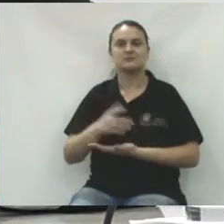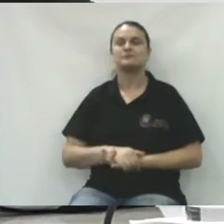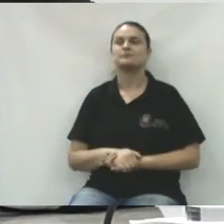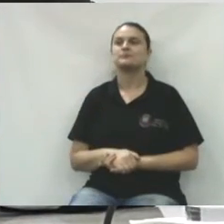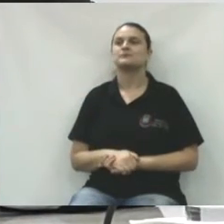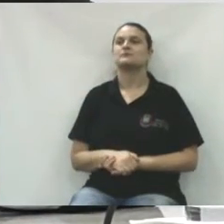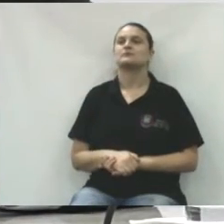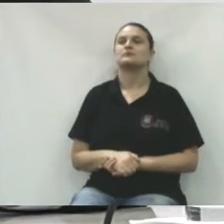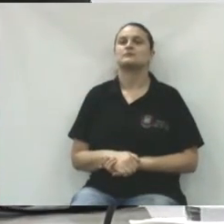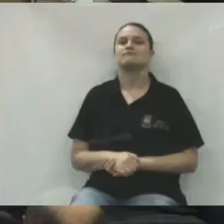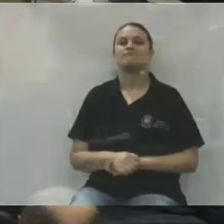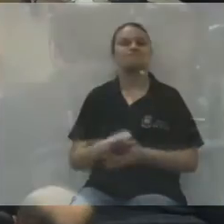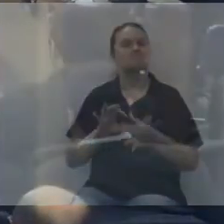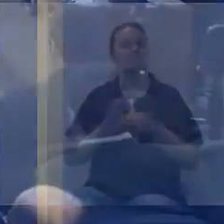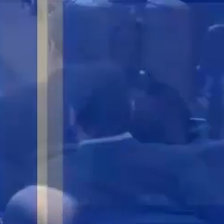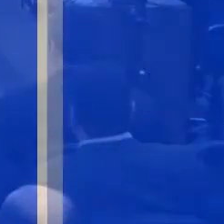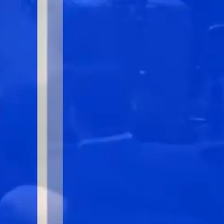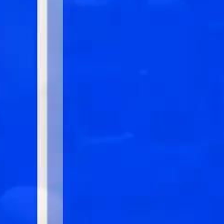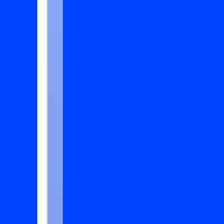noite a todos e uma boa semana.